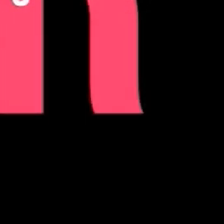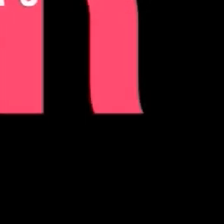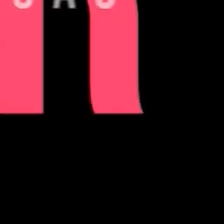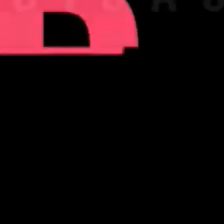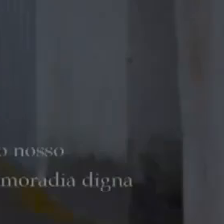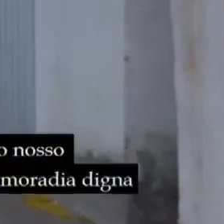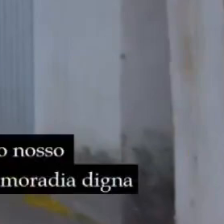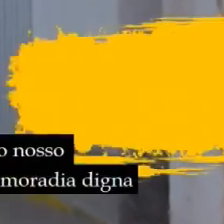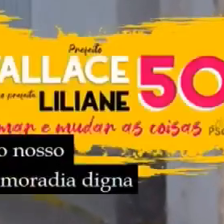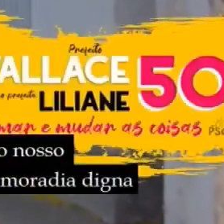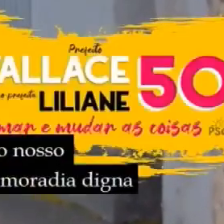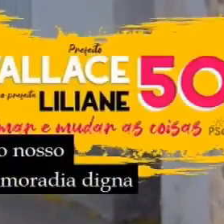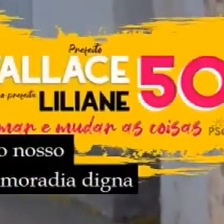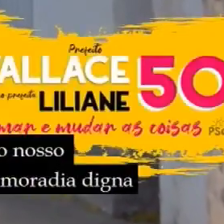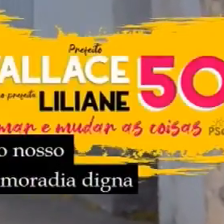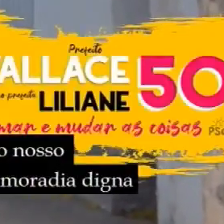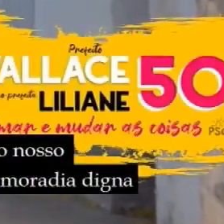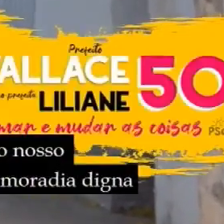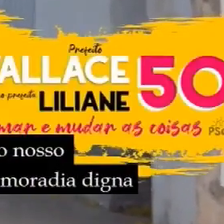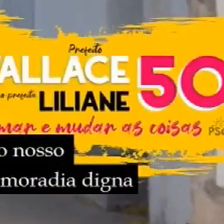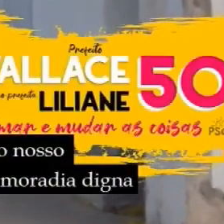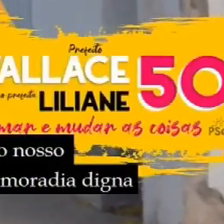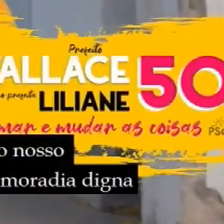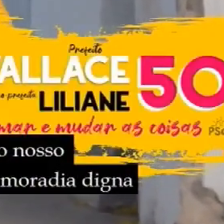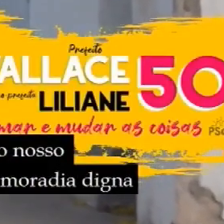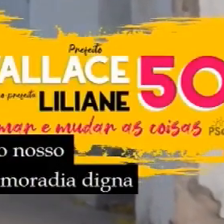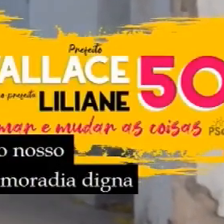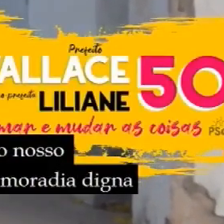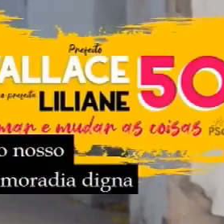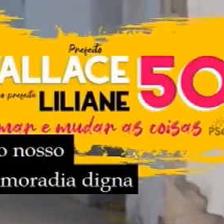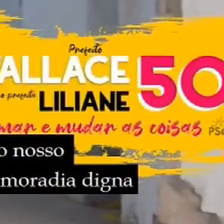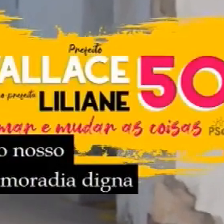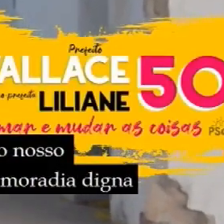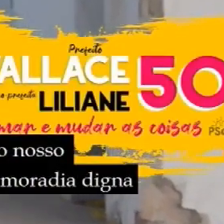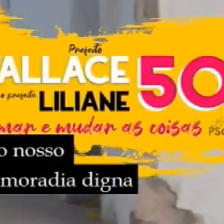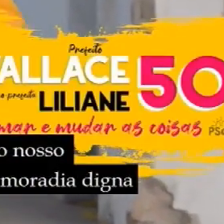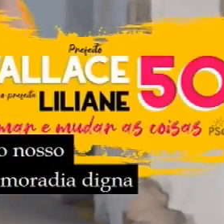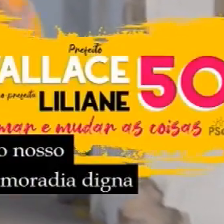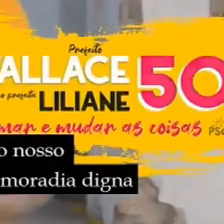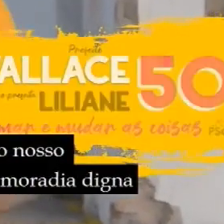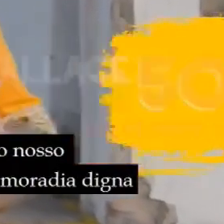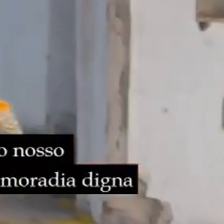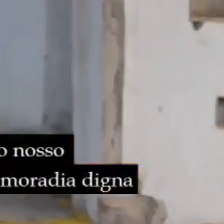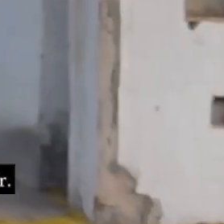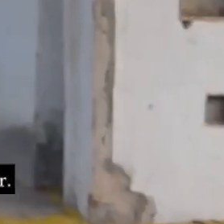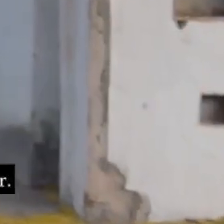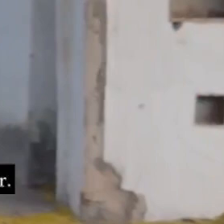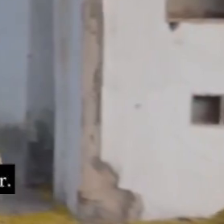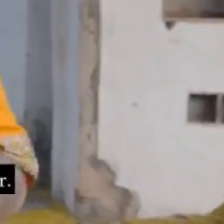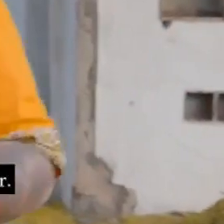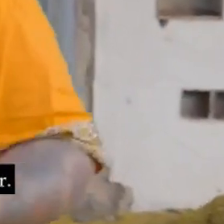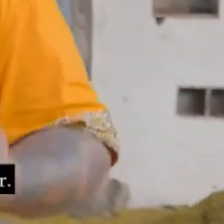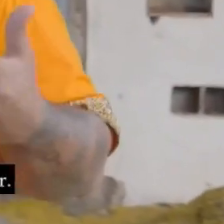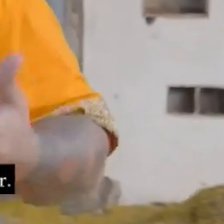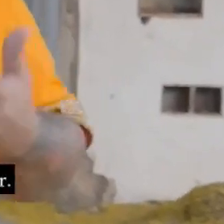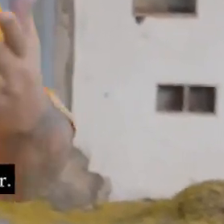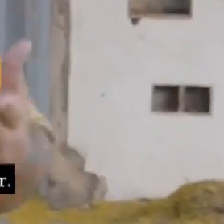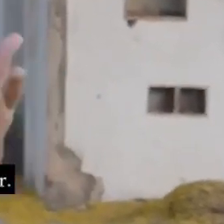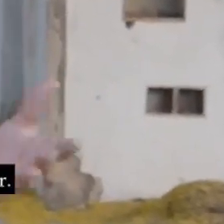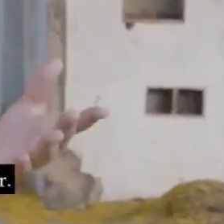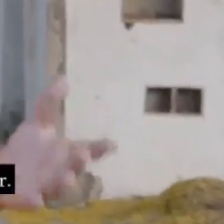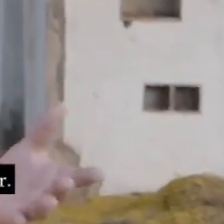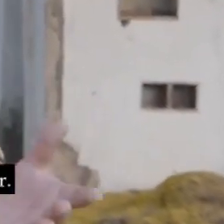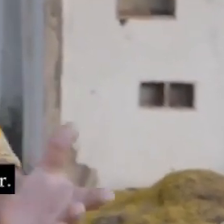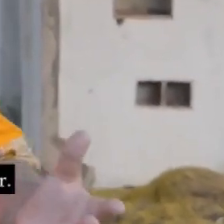Nós defendemos como nosso primeiro compromisso um programa de habitação que garanta moradia digna O povo merece também o direito